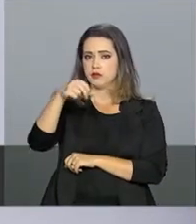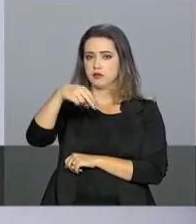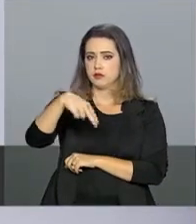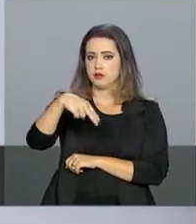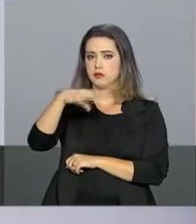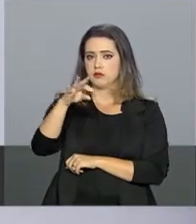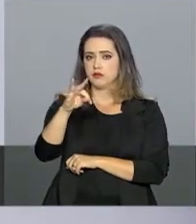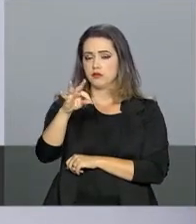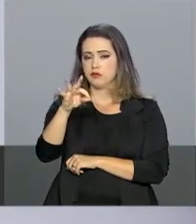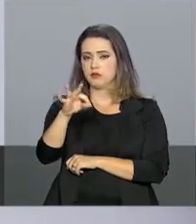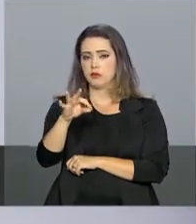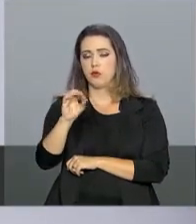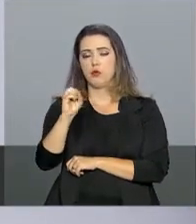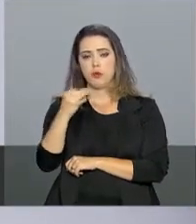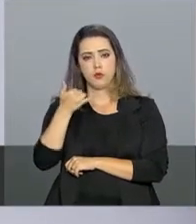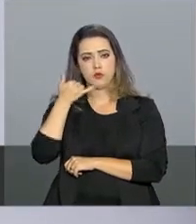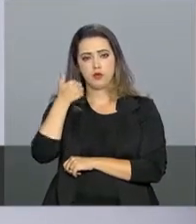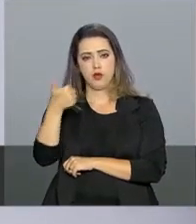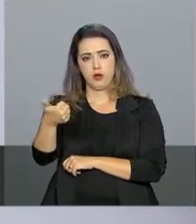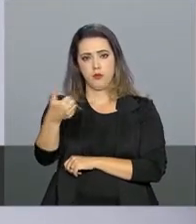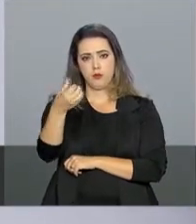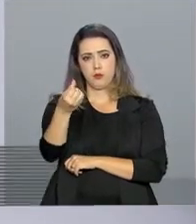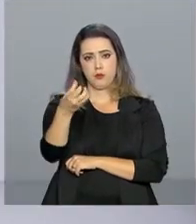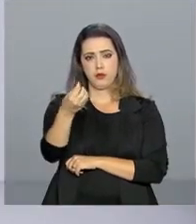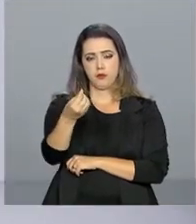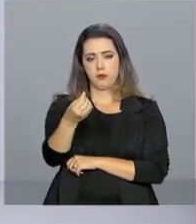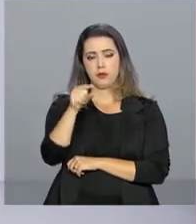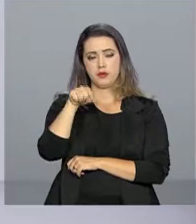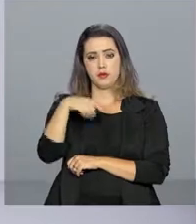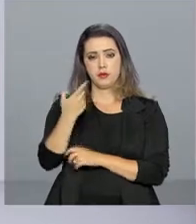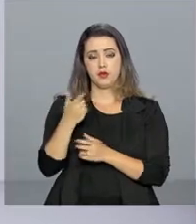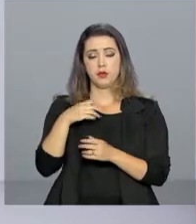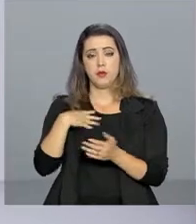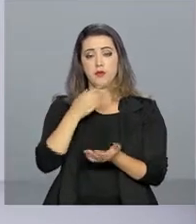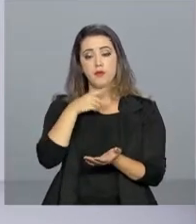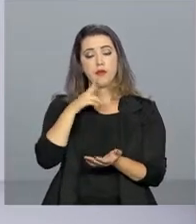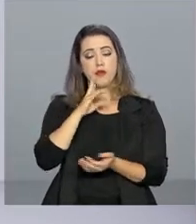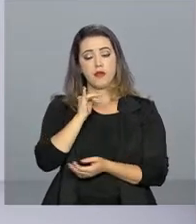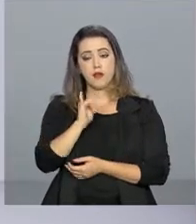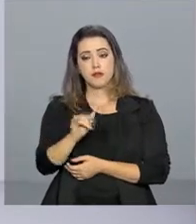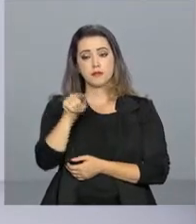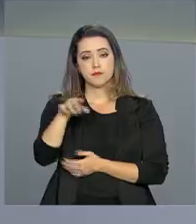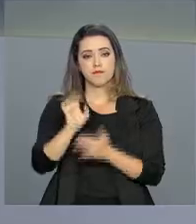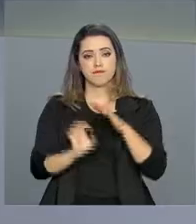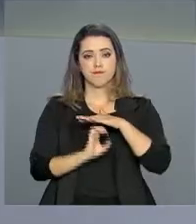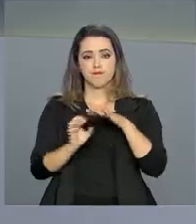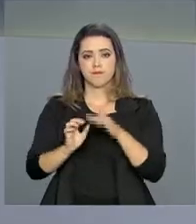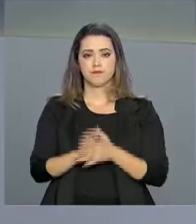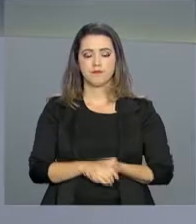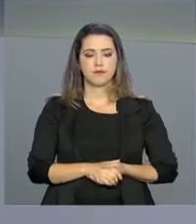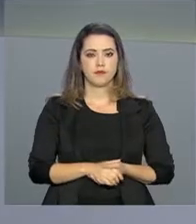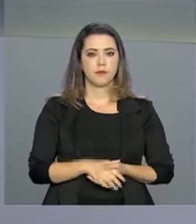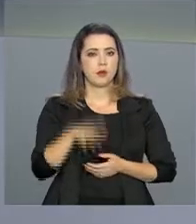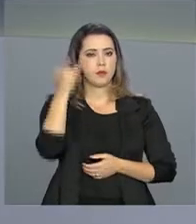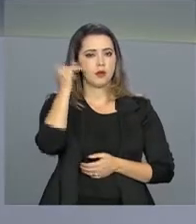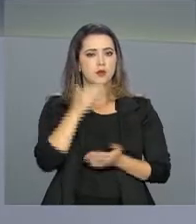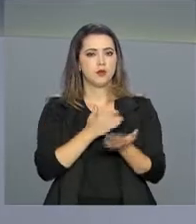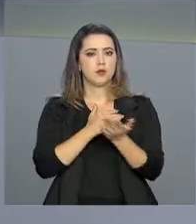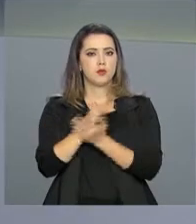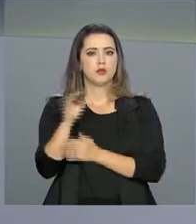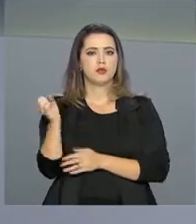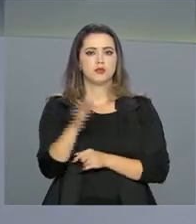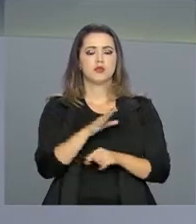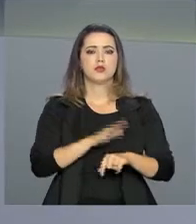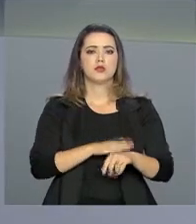denúncia pelo DISC-166. Assim, o órgão regulador irá notificar a empresa. A partir de amanhã, começa um